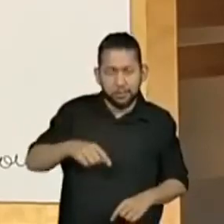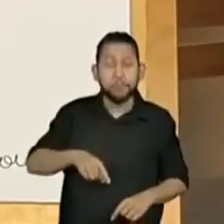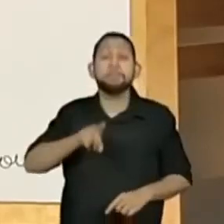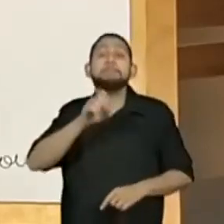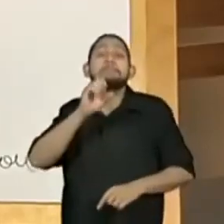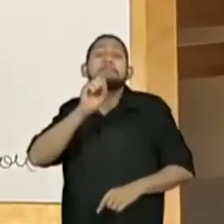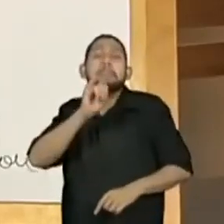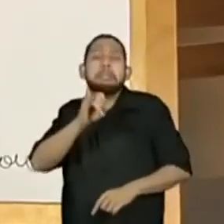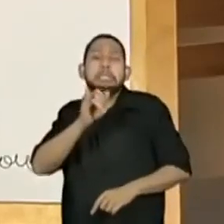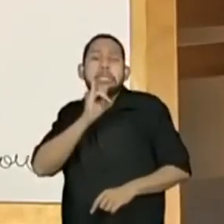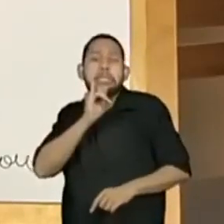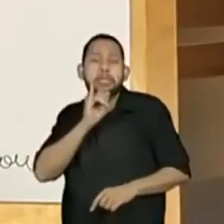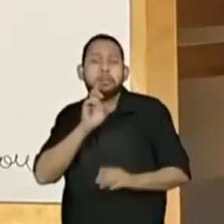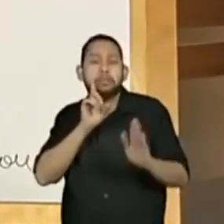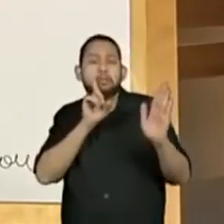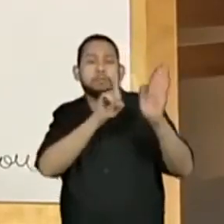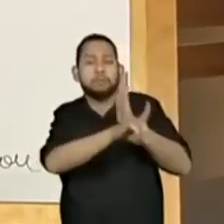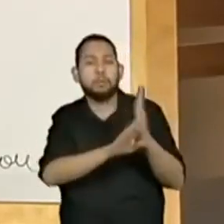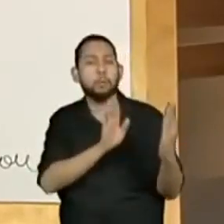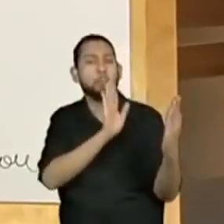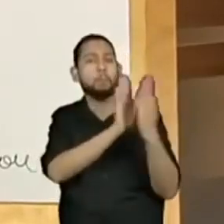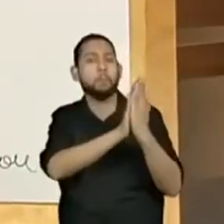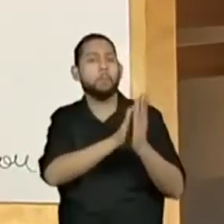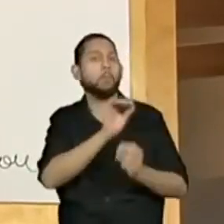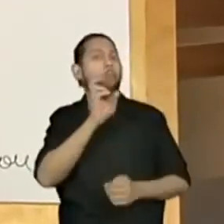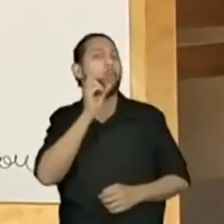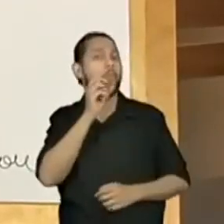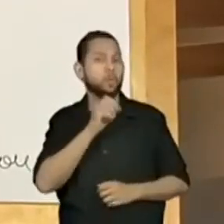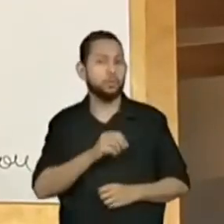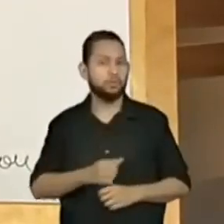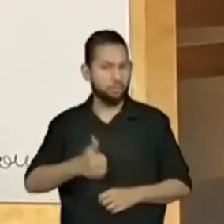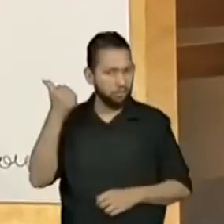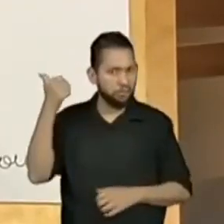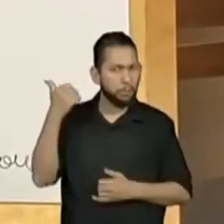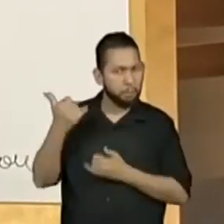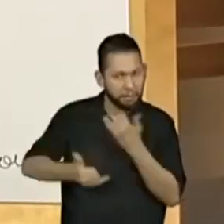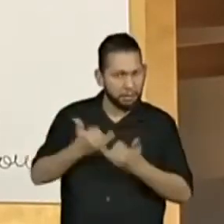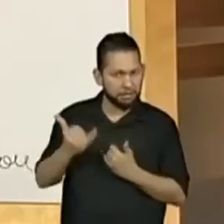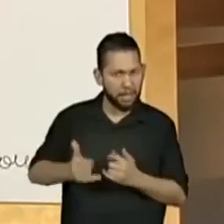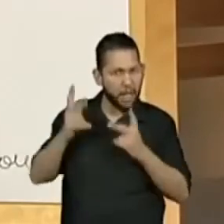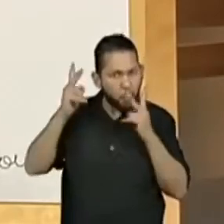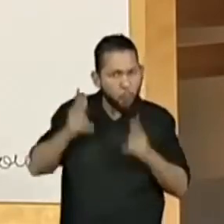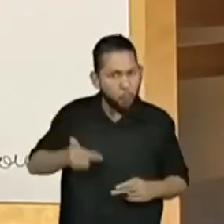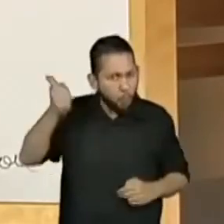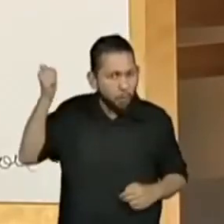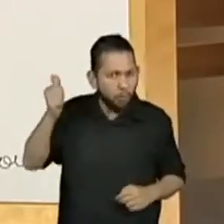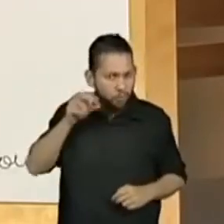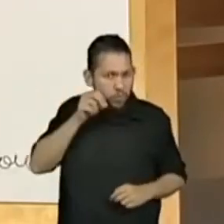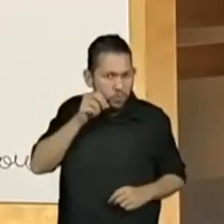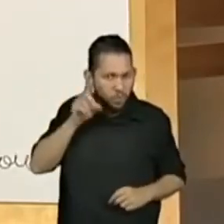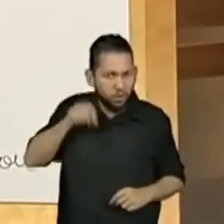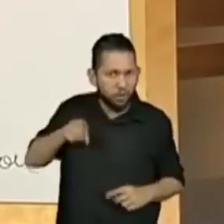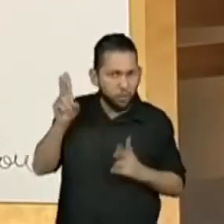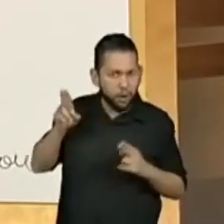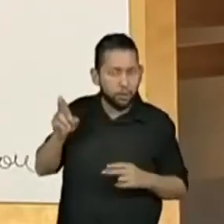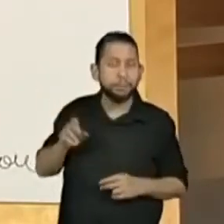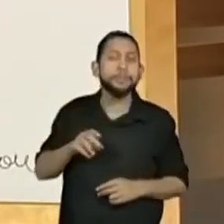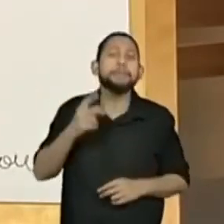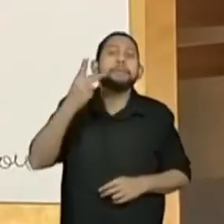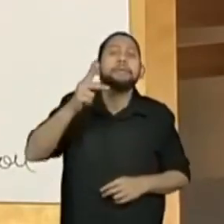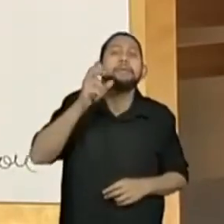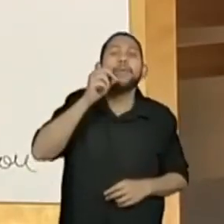nossos avós brincavam de lencinho na mão, mãe da rua, cobra cega, passa anel,